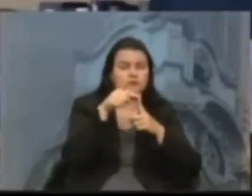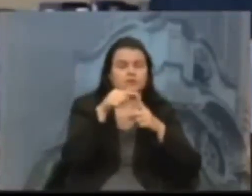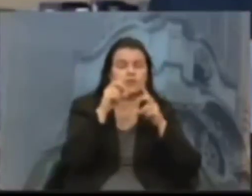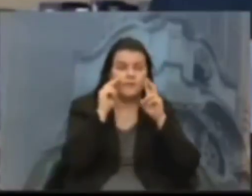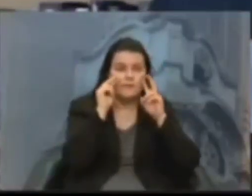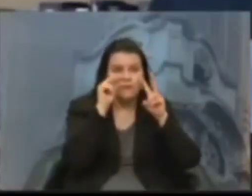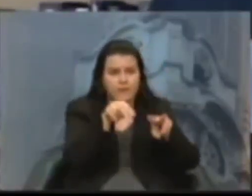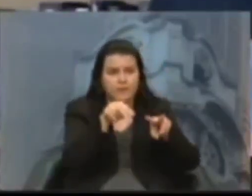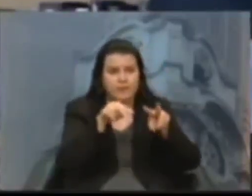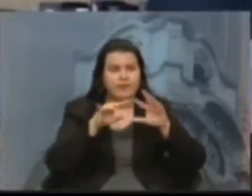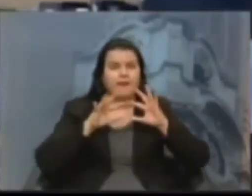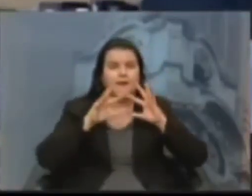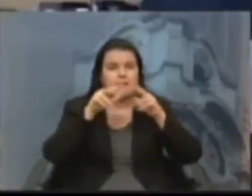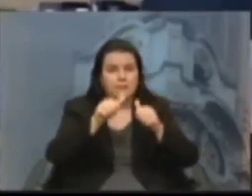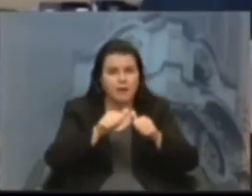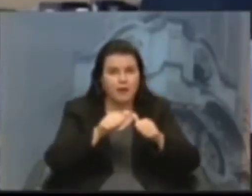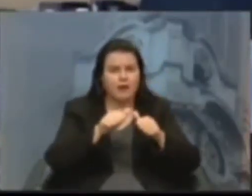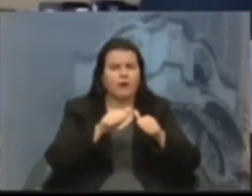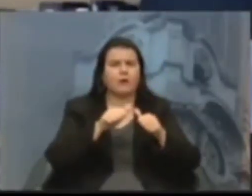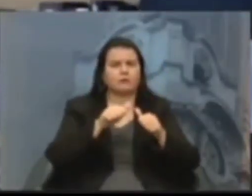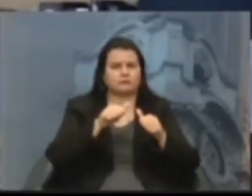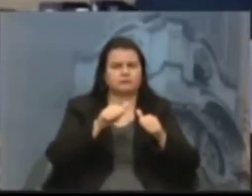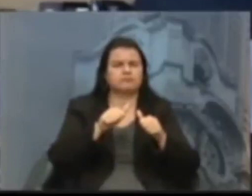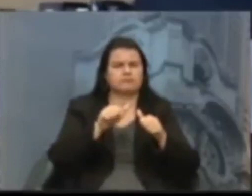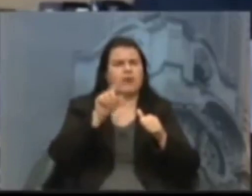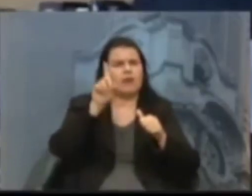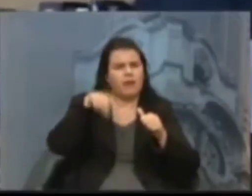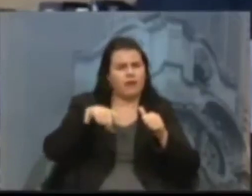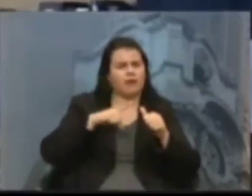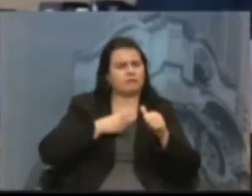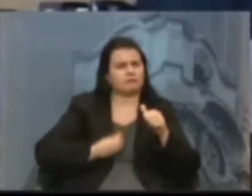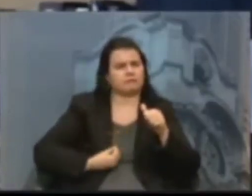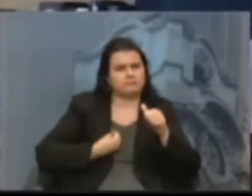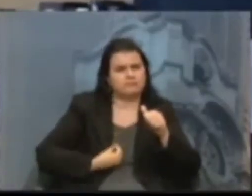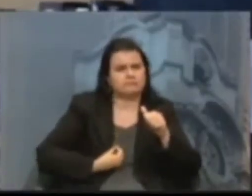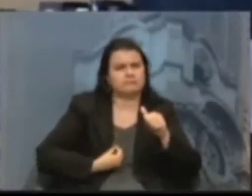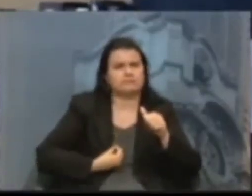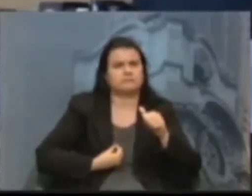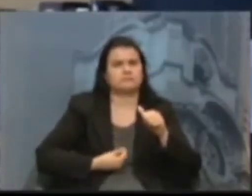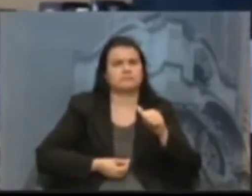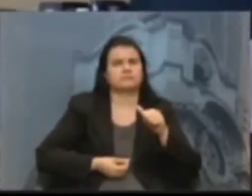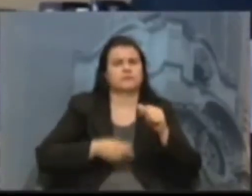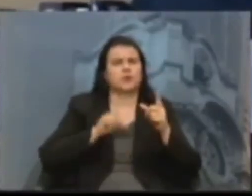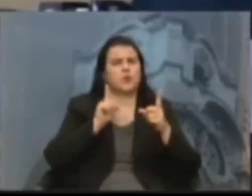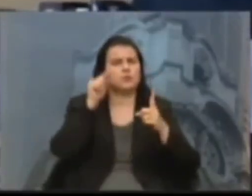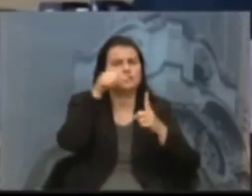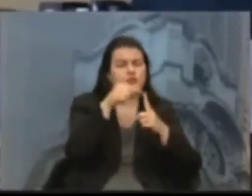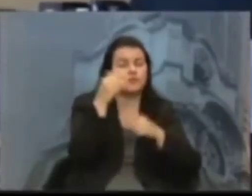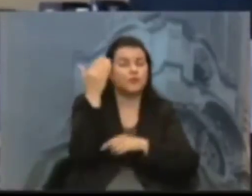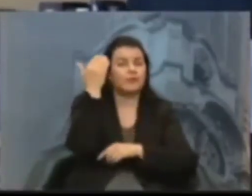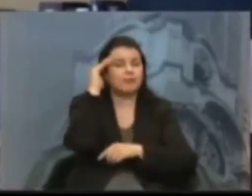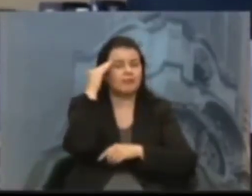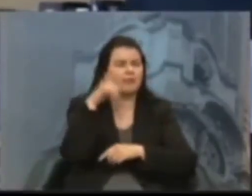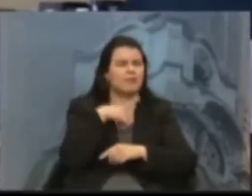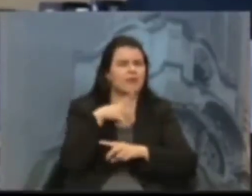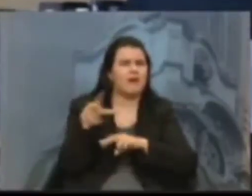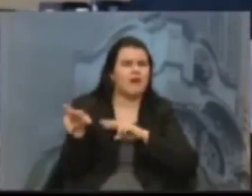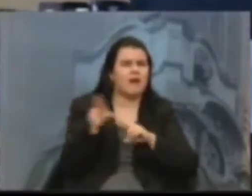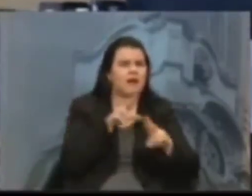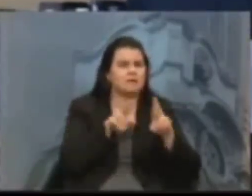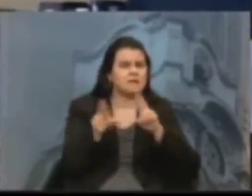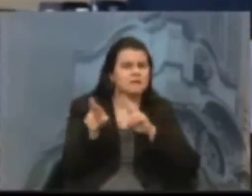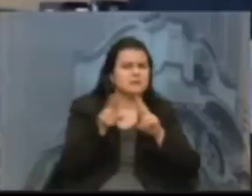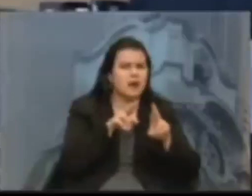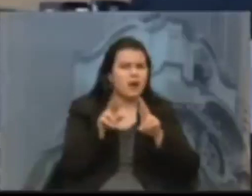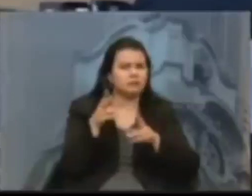animais como seres sencientes, que têm como objetivo entender a correlação que existe de